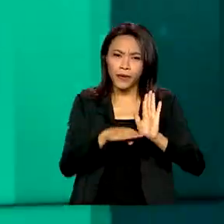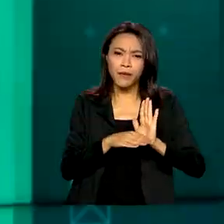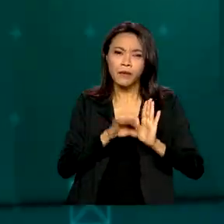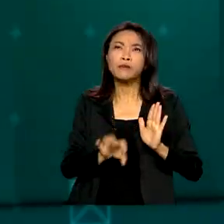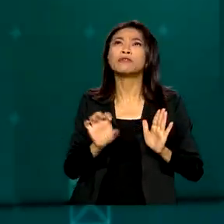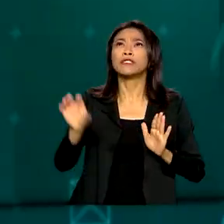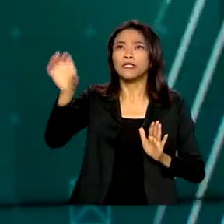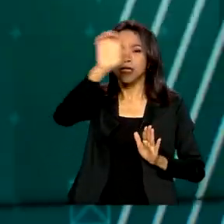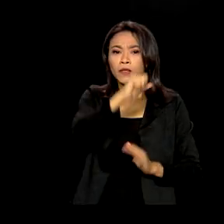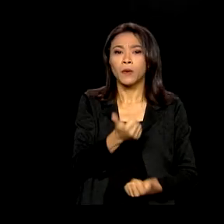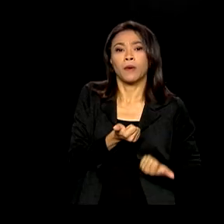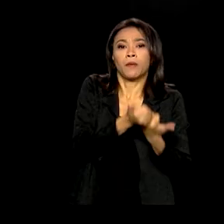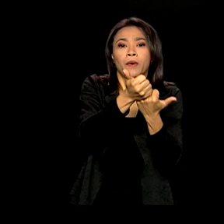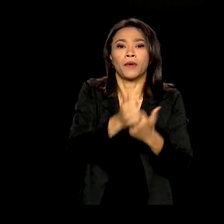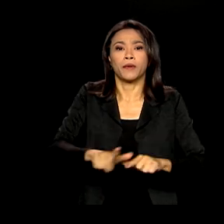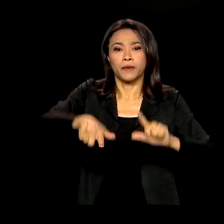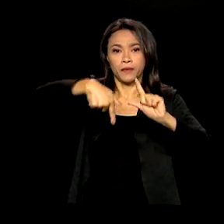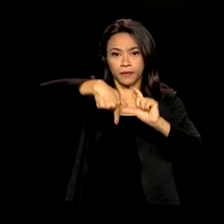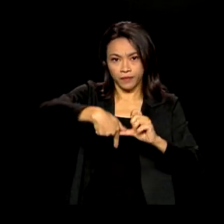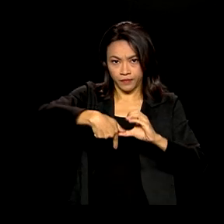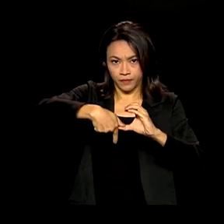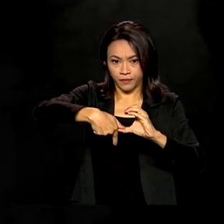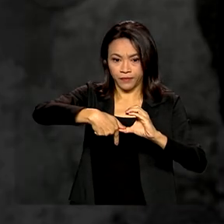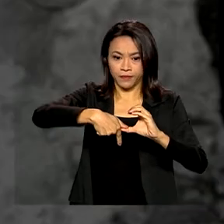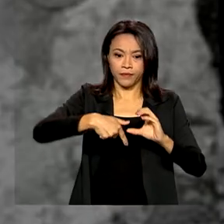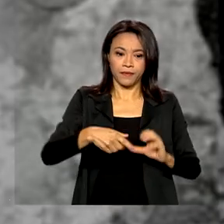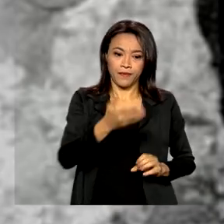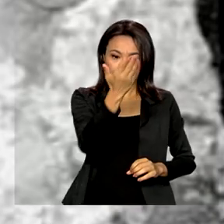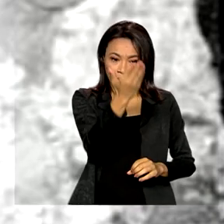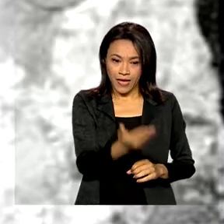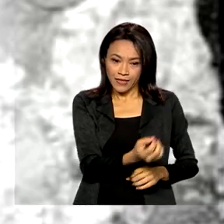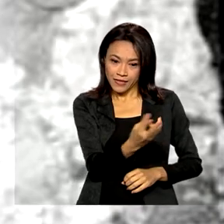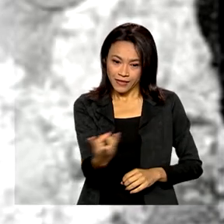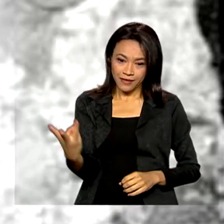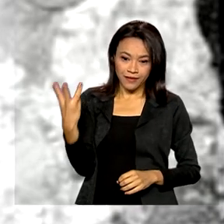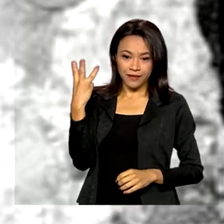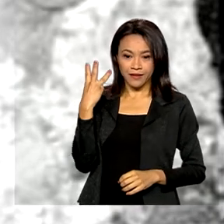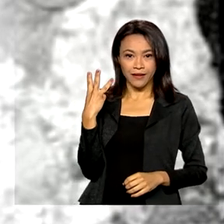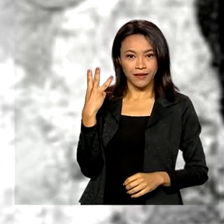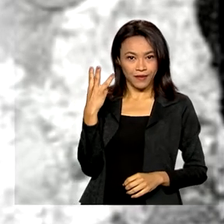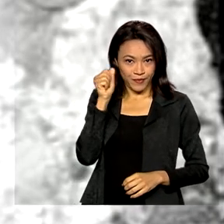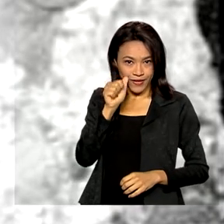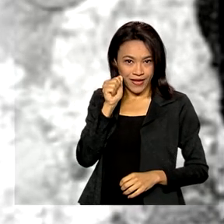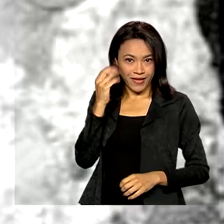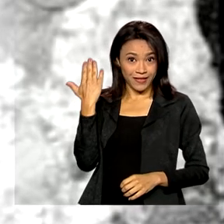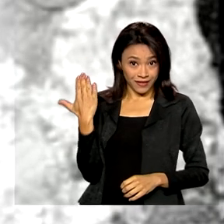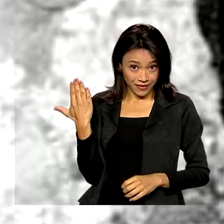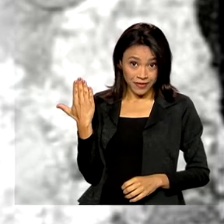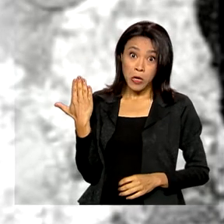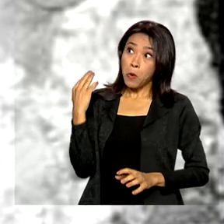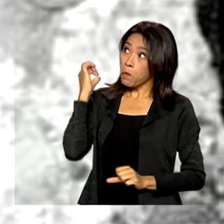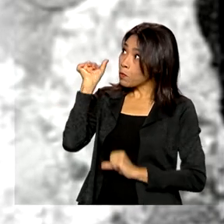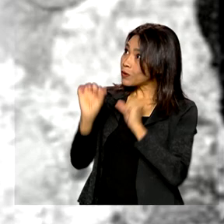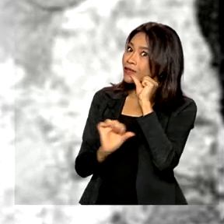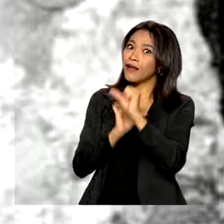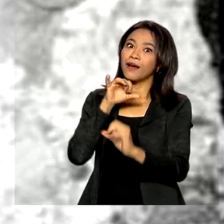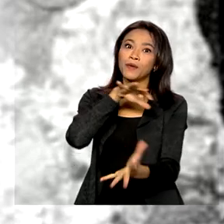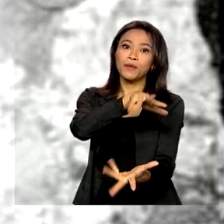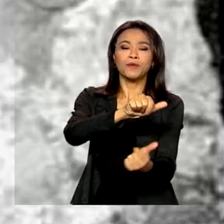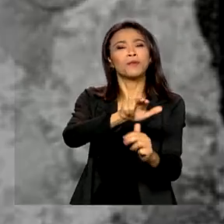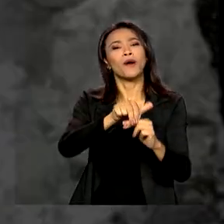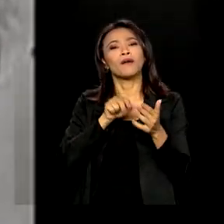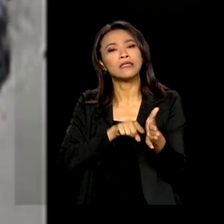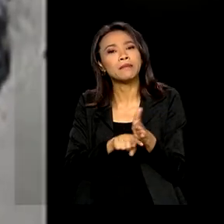do CNPq. Alice, Marie e Graziella, mulheres que mudaram o mundo por meio da